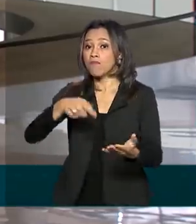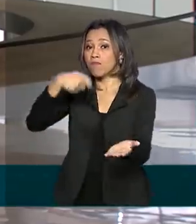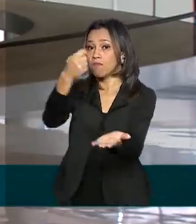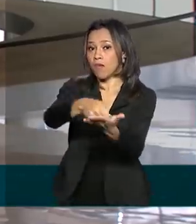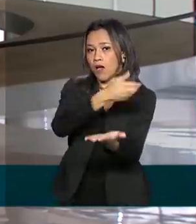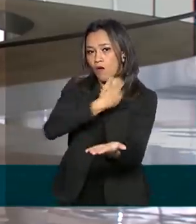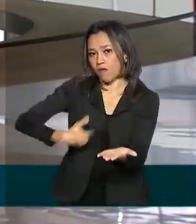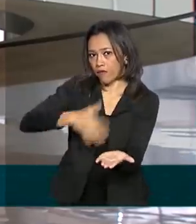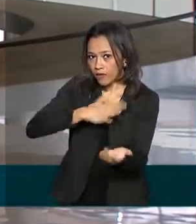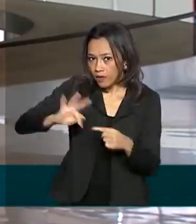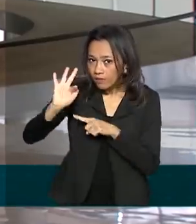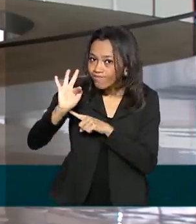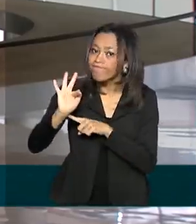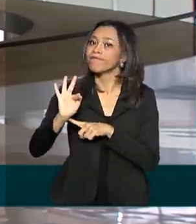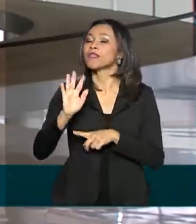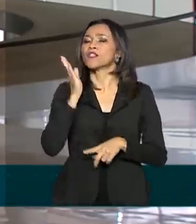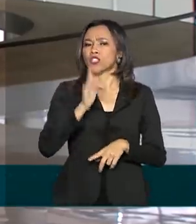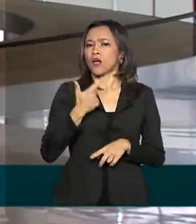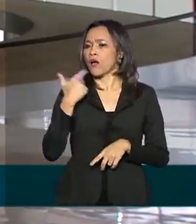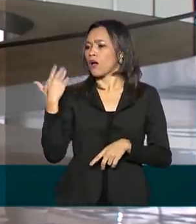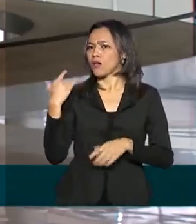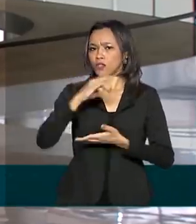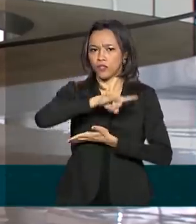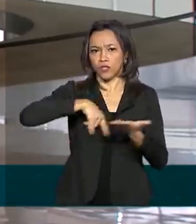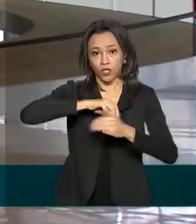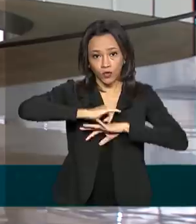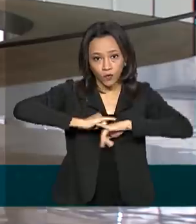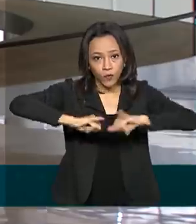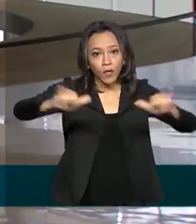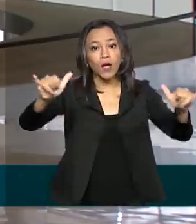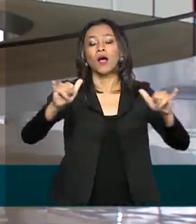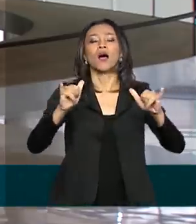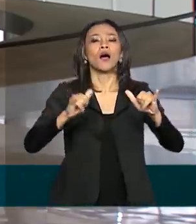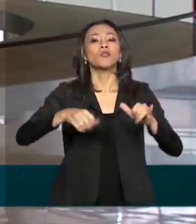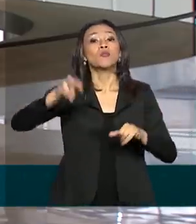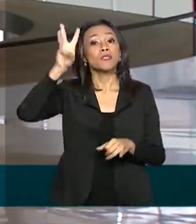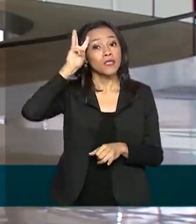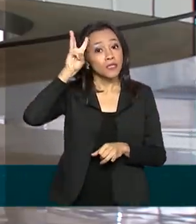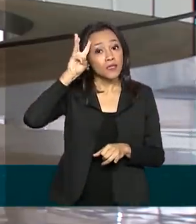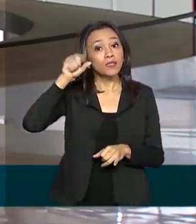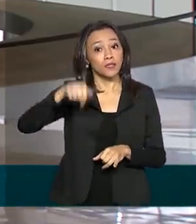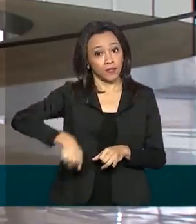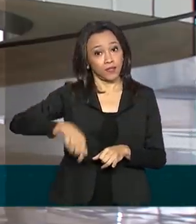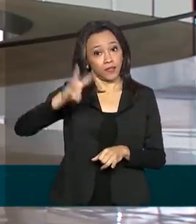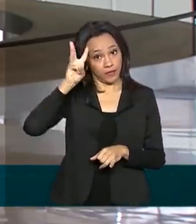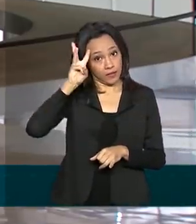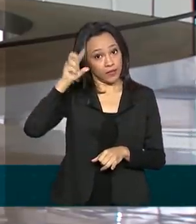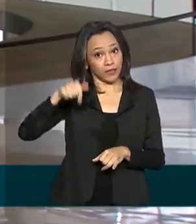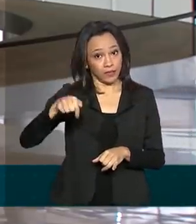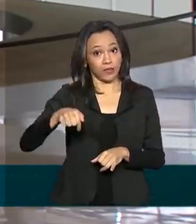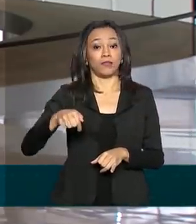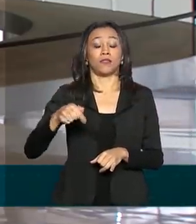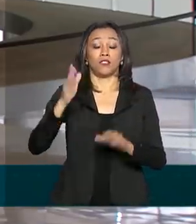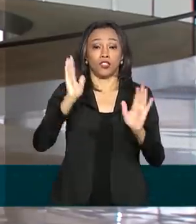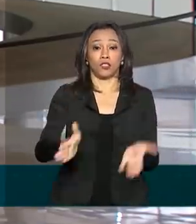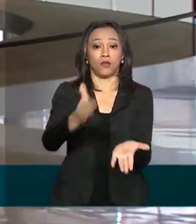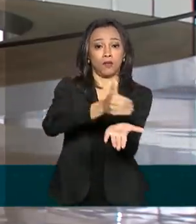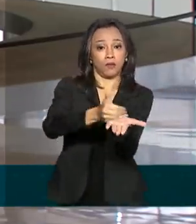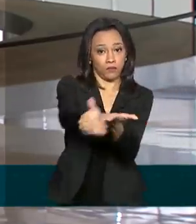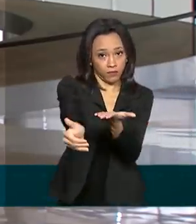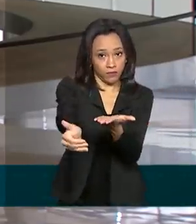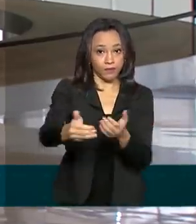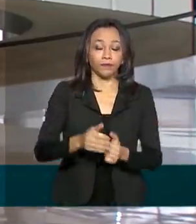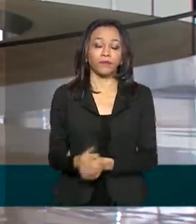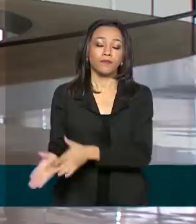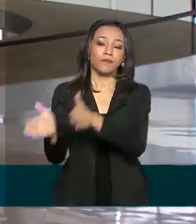federal. A portaria foi publicada no Diário Oficial da União desta terça-feira e começa a valer imediatamente.